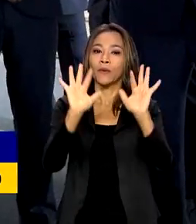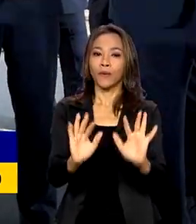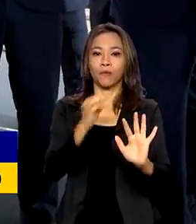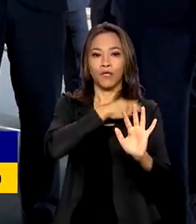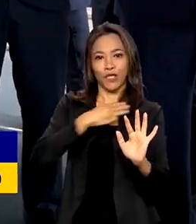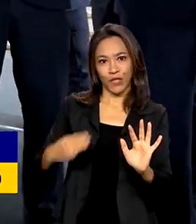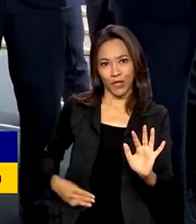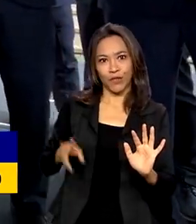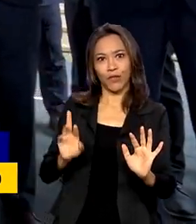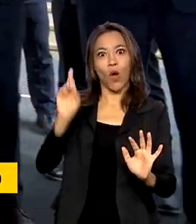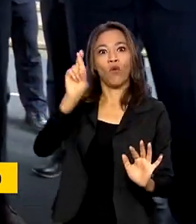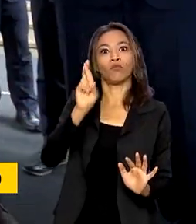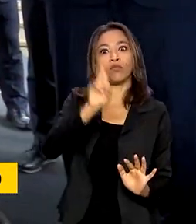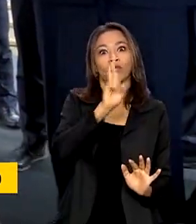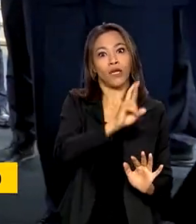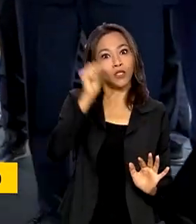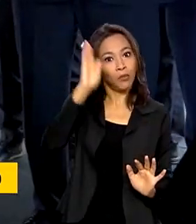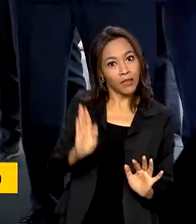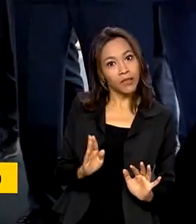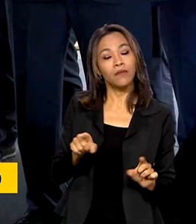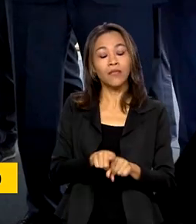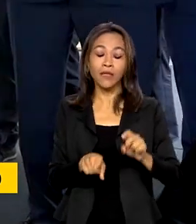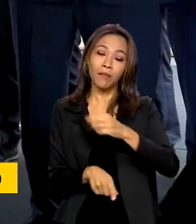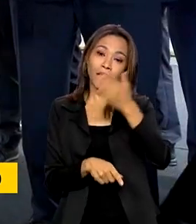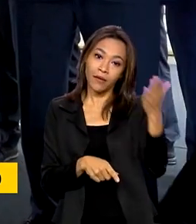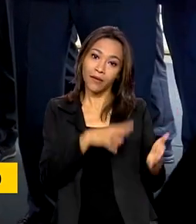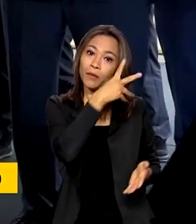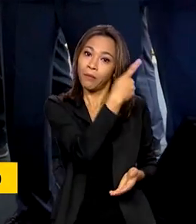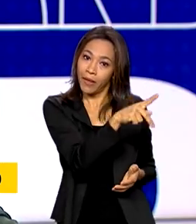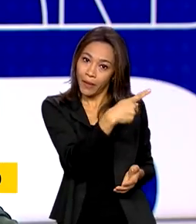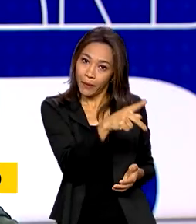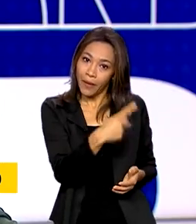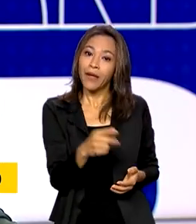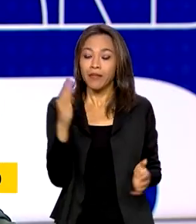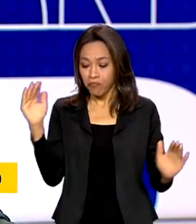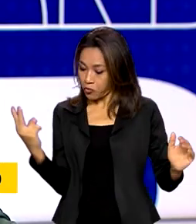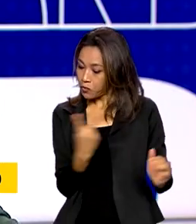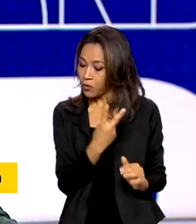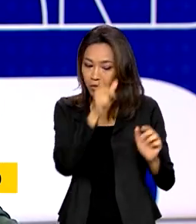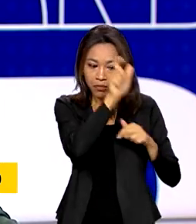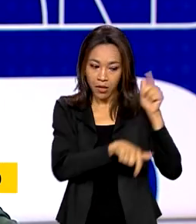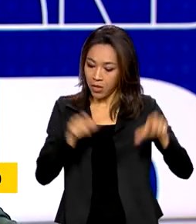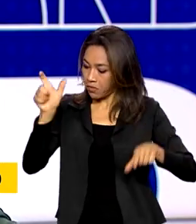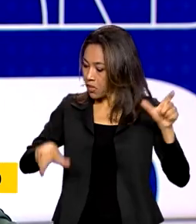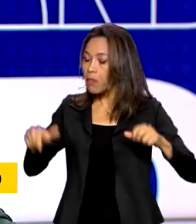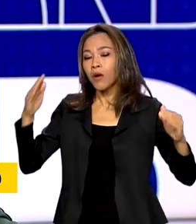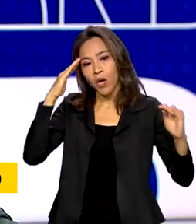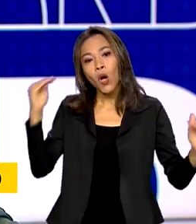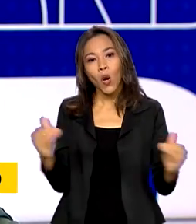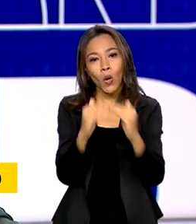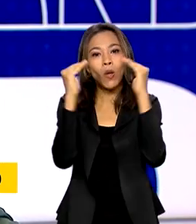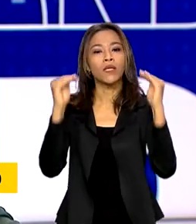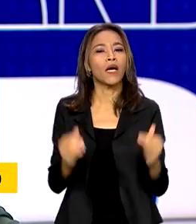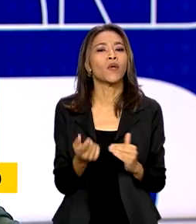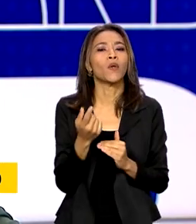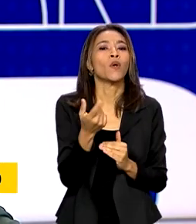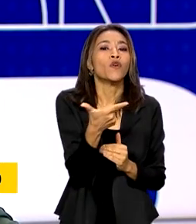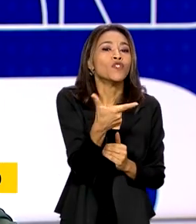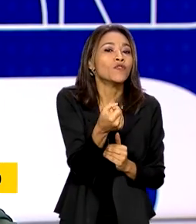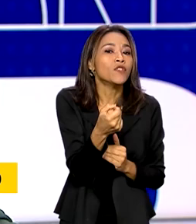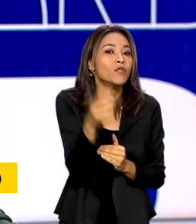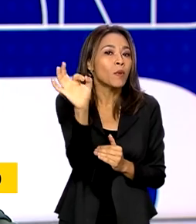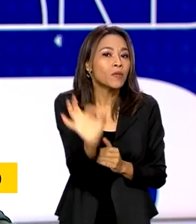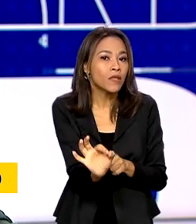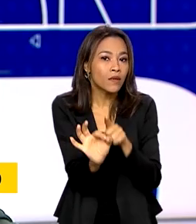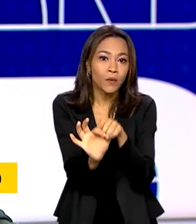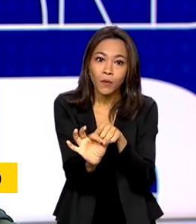autoridades brasileiras e paraguaias, que recentemente concordaram com a redução de tarifa de 20% para a geração